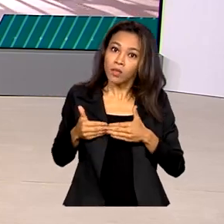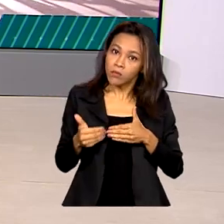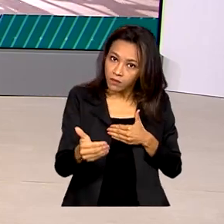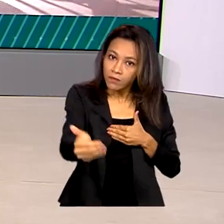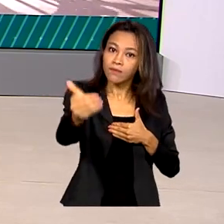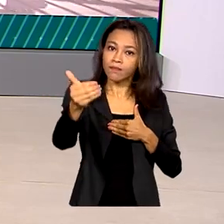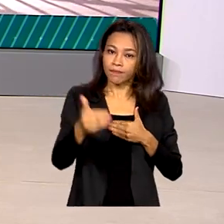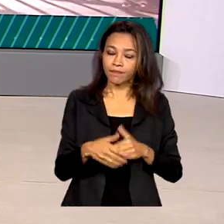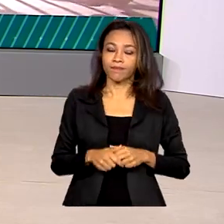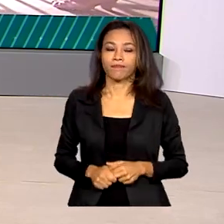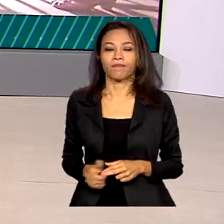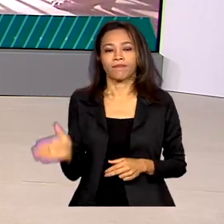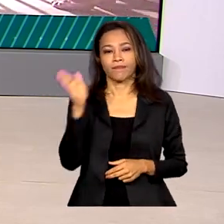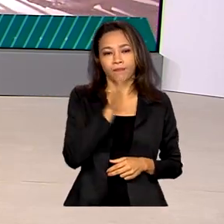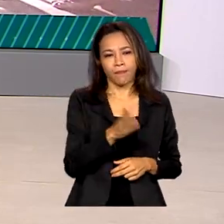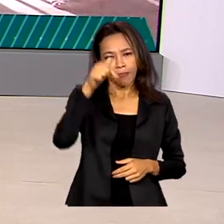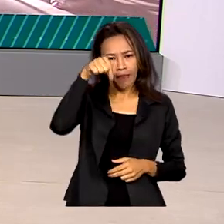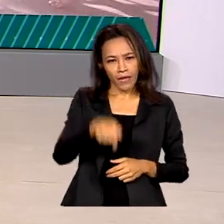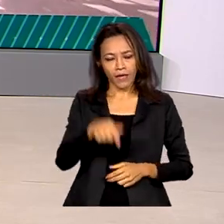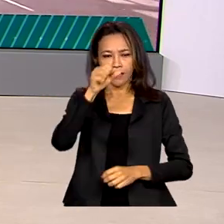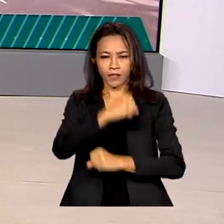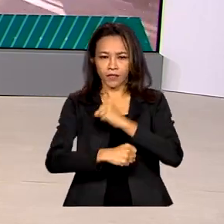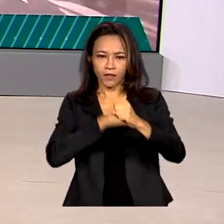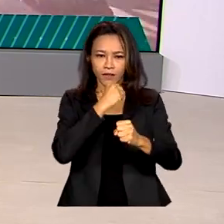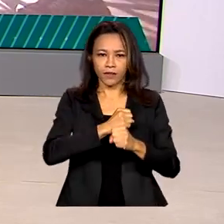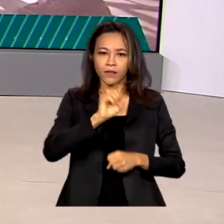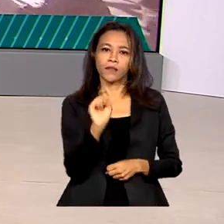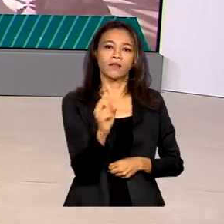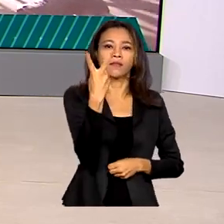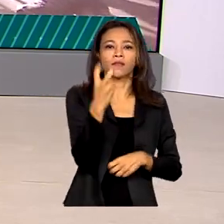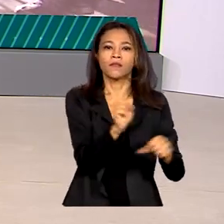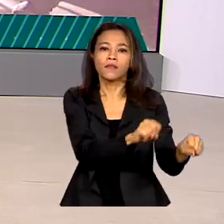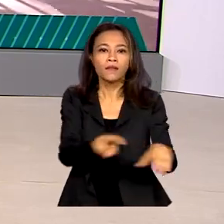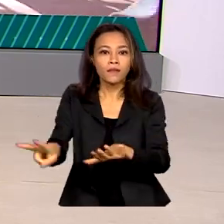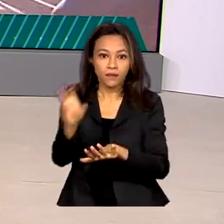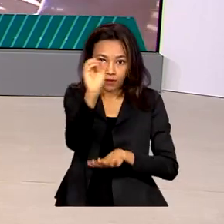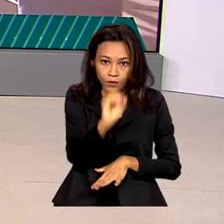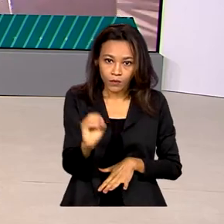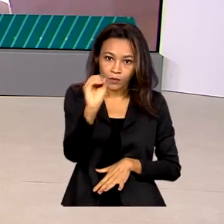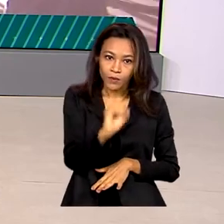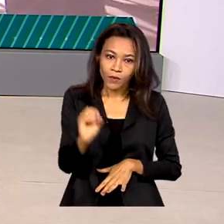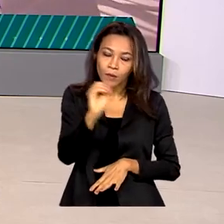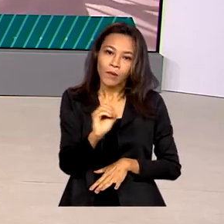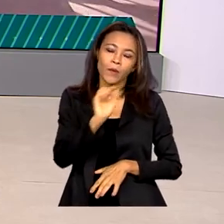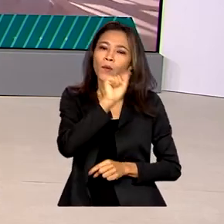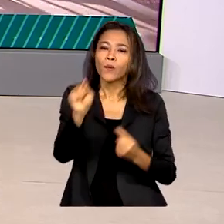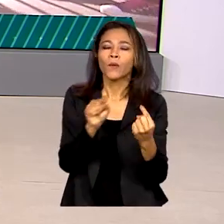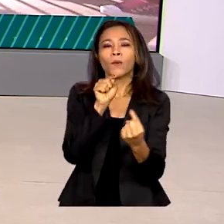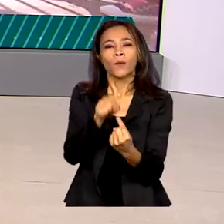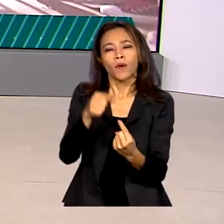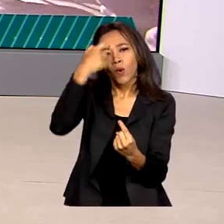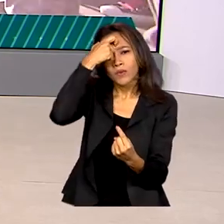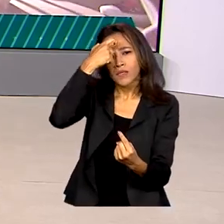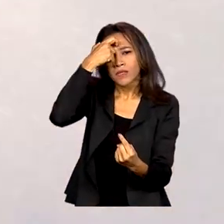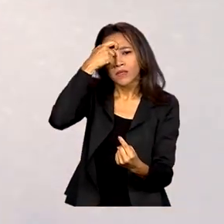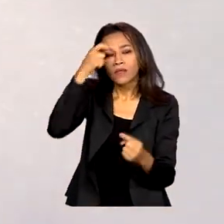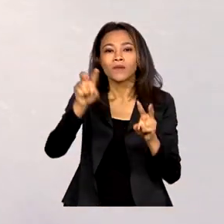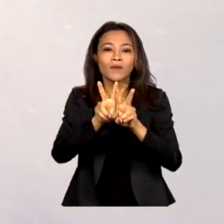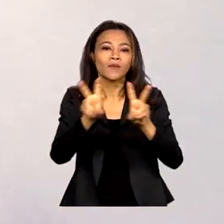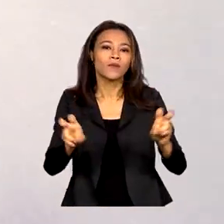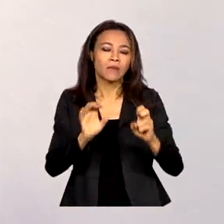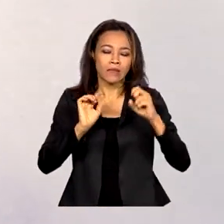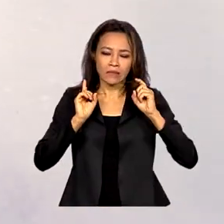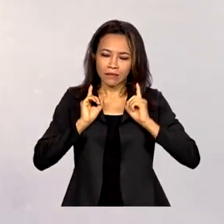A partir deste ano, a segunda semana de outubro será dedicada à conscientização sobre a depressão. A lei que